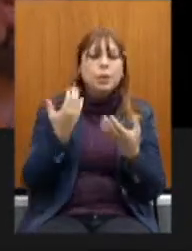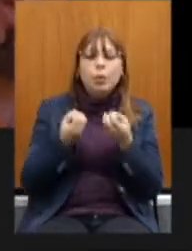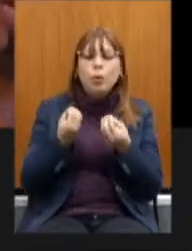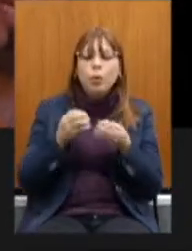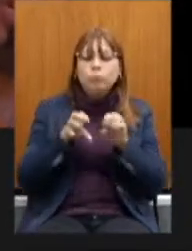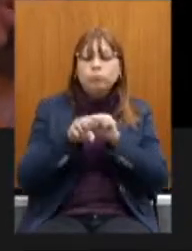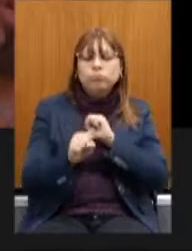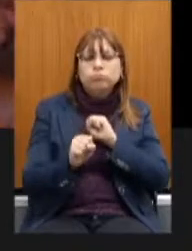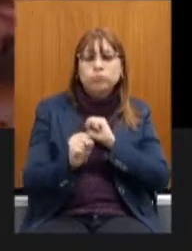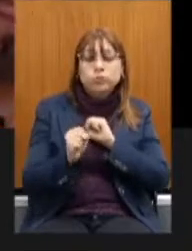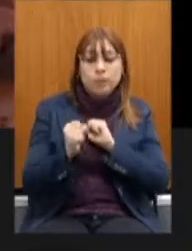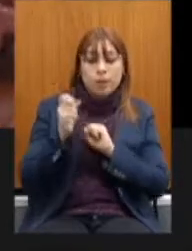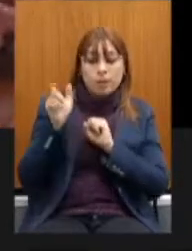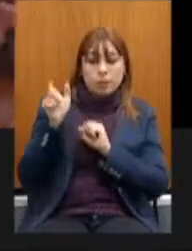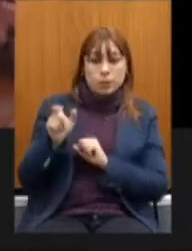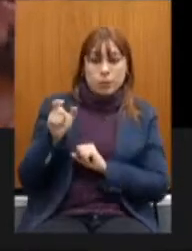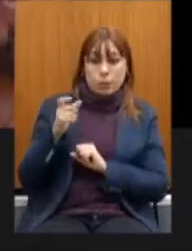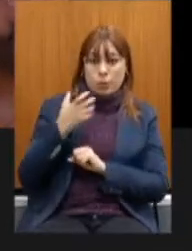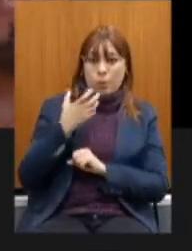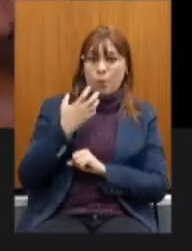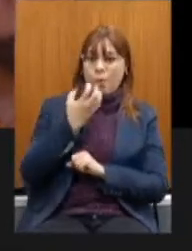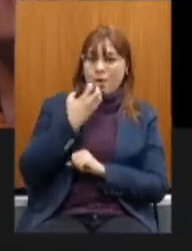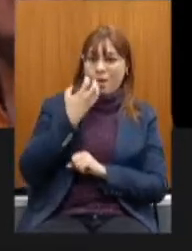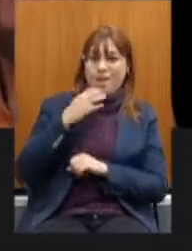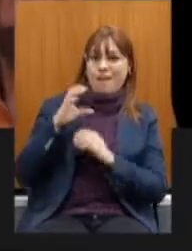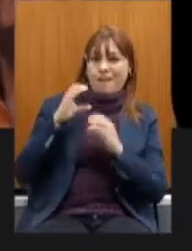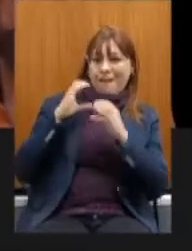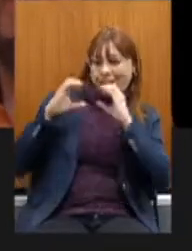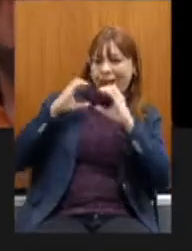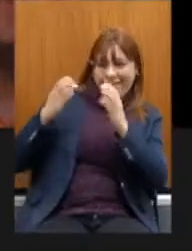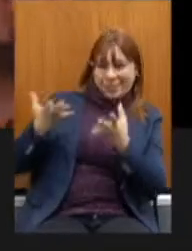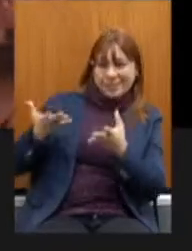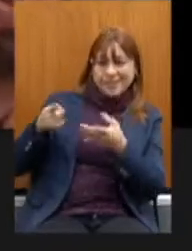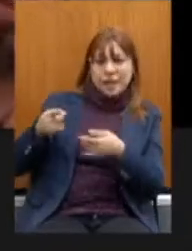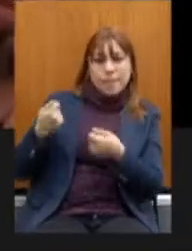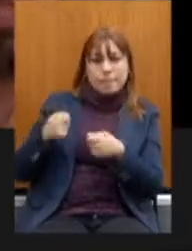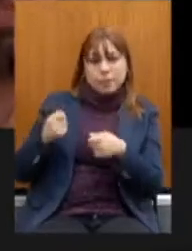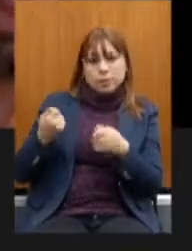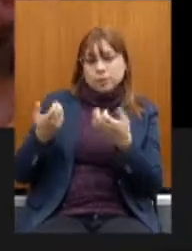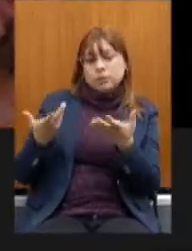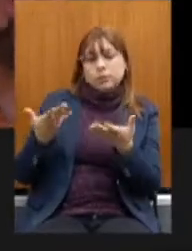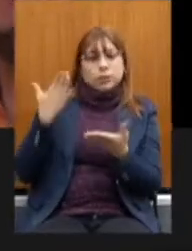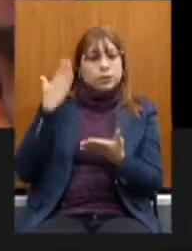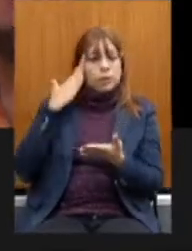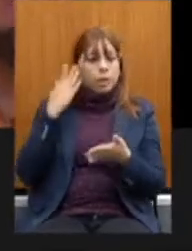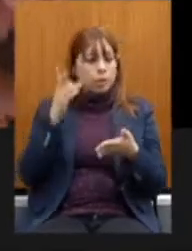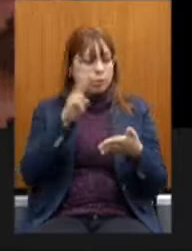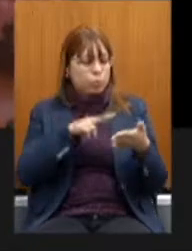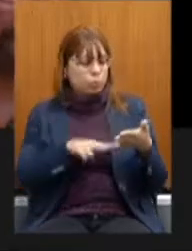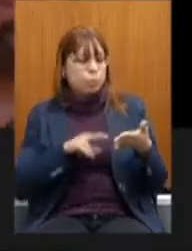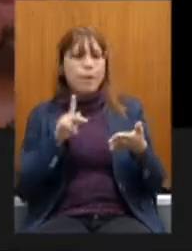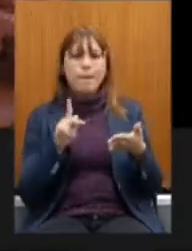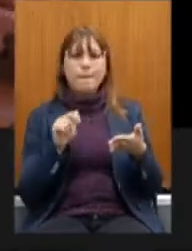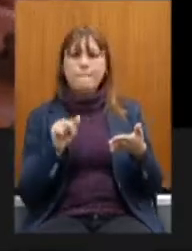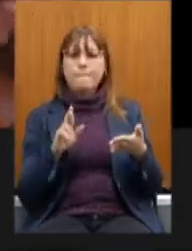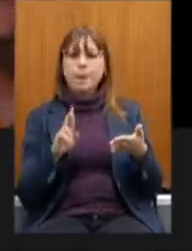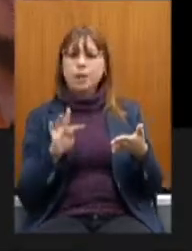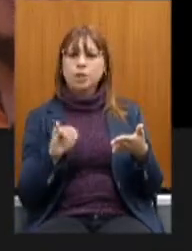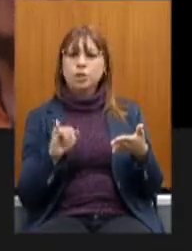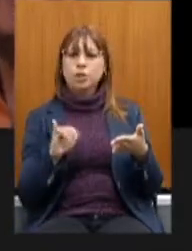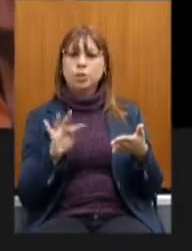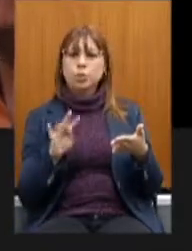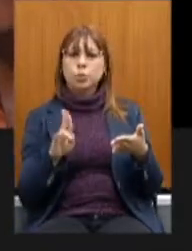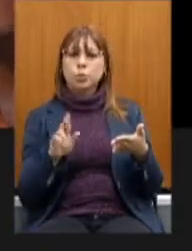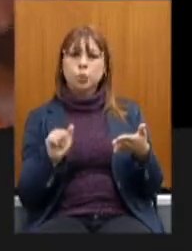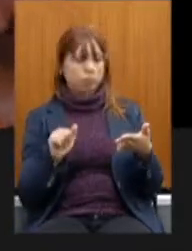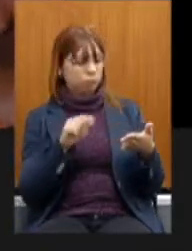músico-cantor, ele tem que ser fluente em leitura de partitura, tem que saber interpretar as peças,